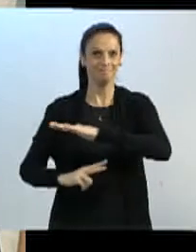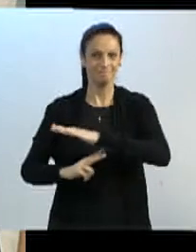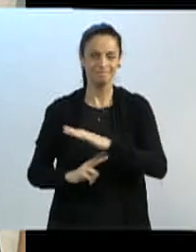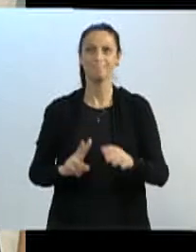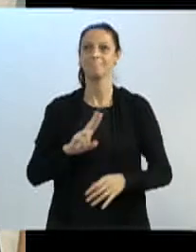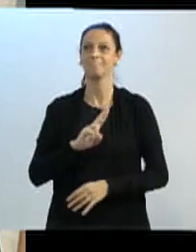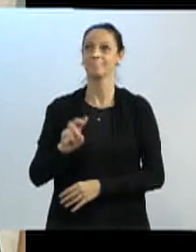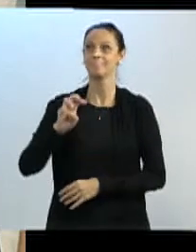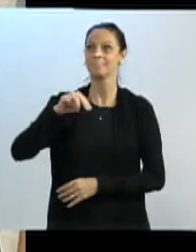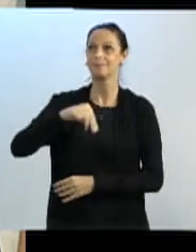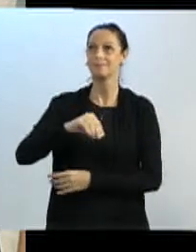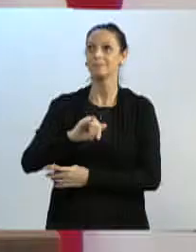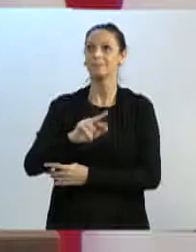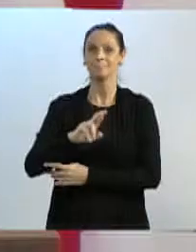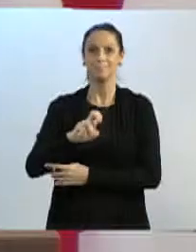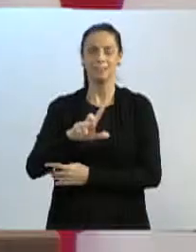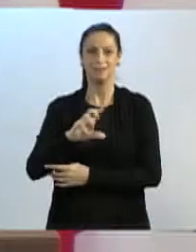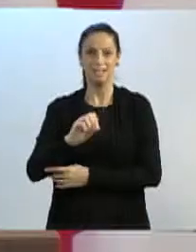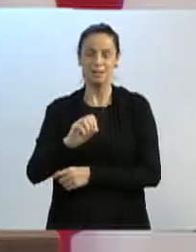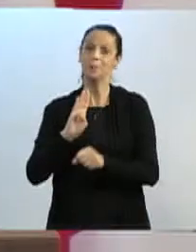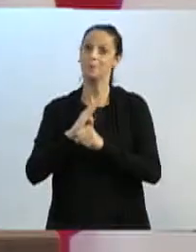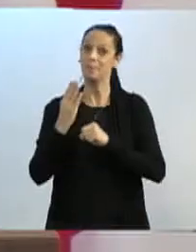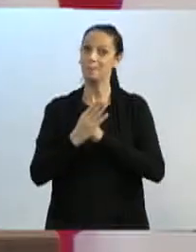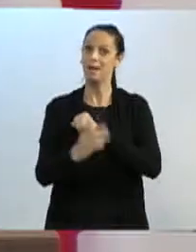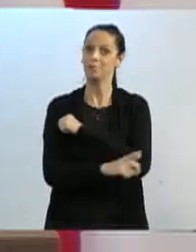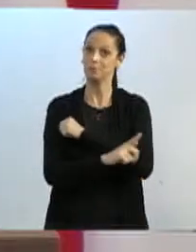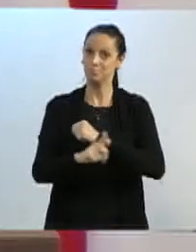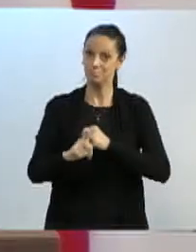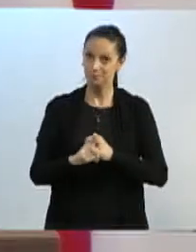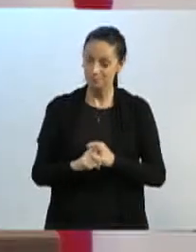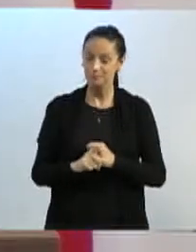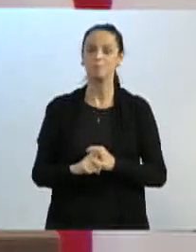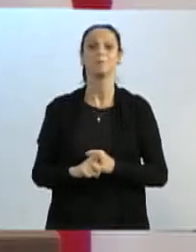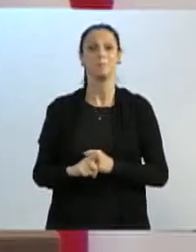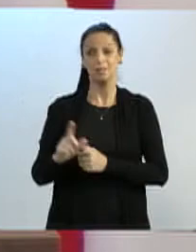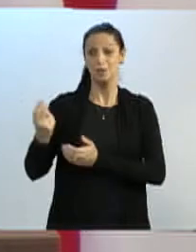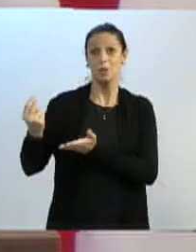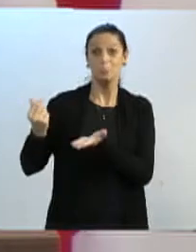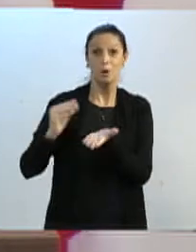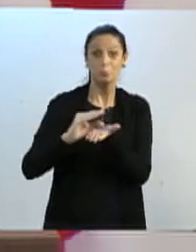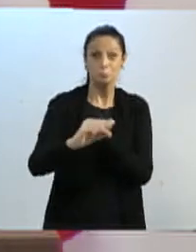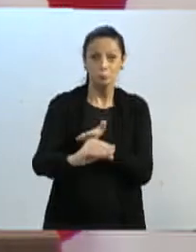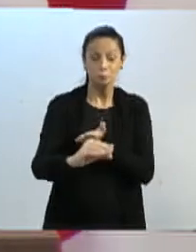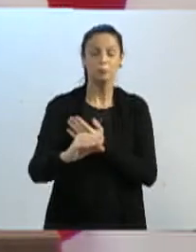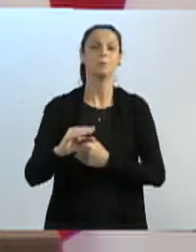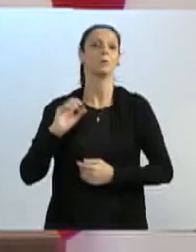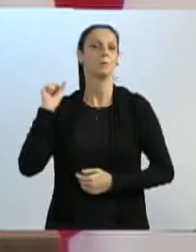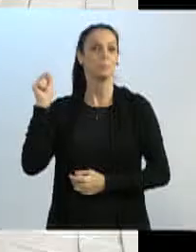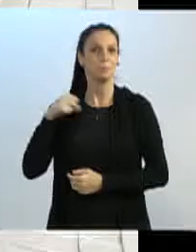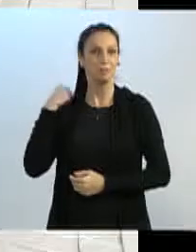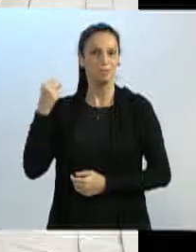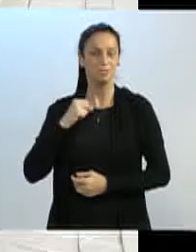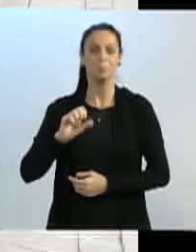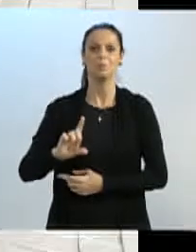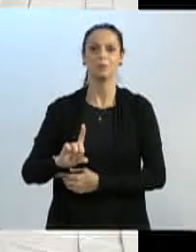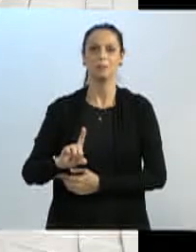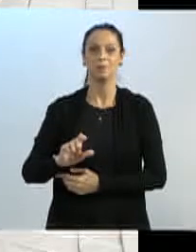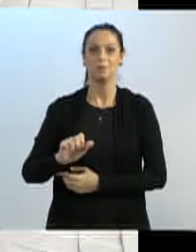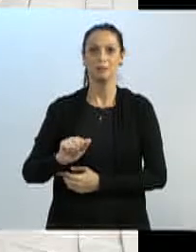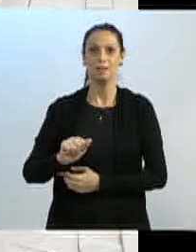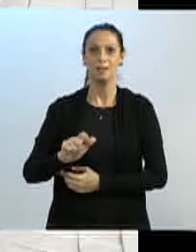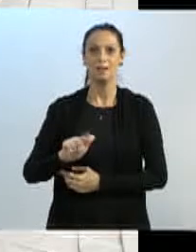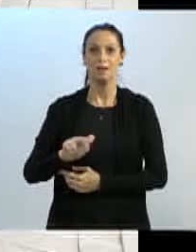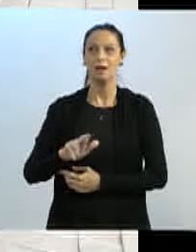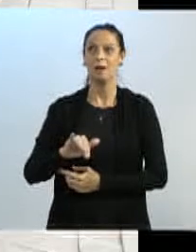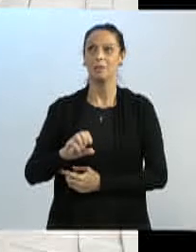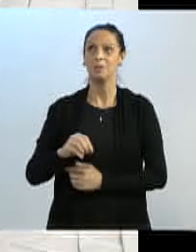aqui ressaltar esses recursos disponibilizados pelo nosso senador Dalírio Beber. Aliás,